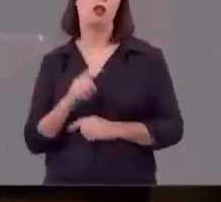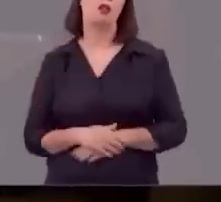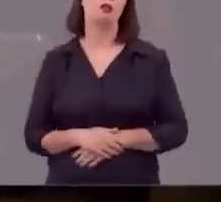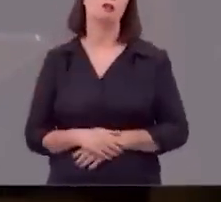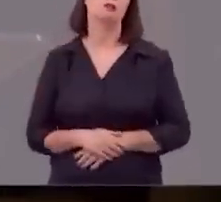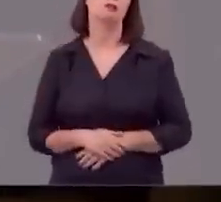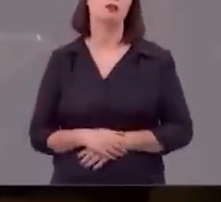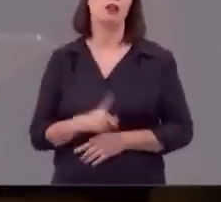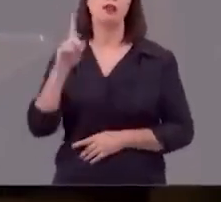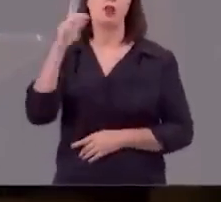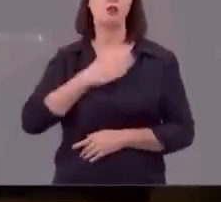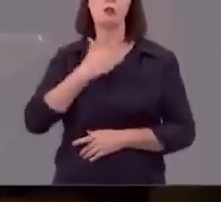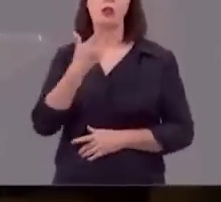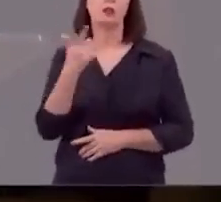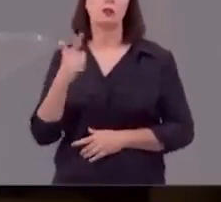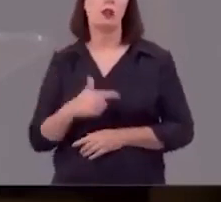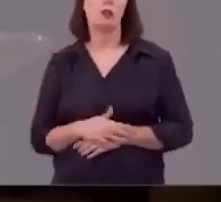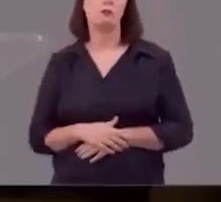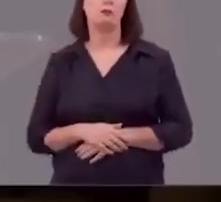Deus não é pego de surpresa